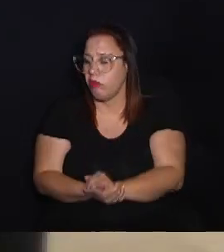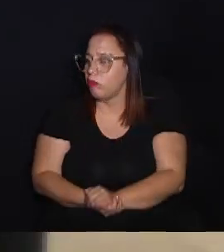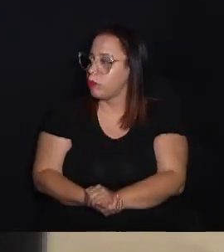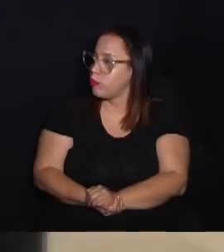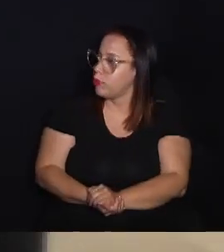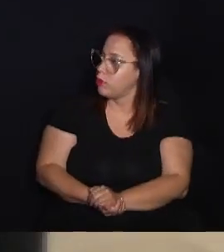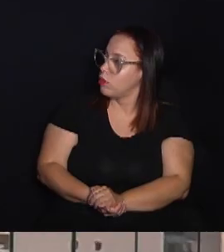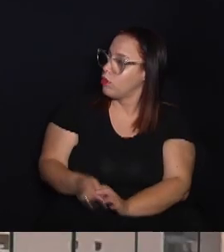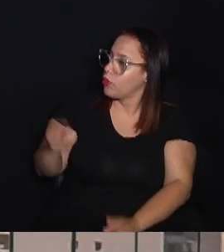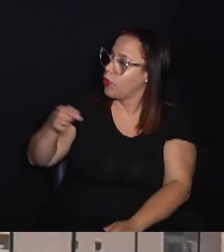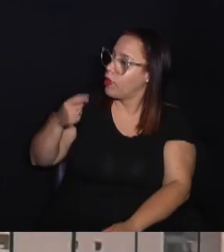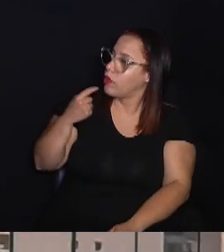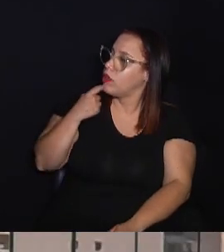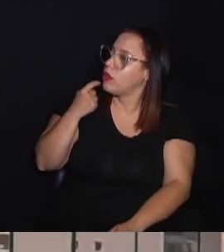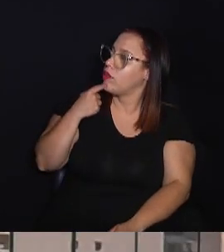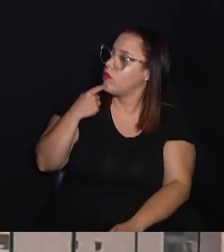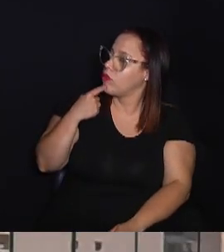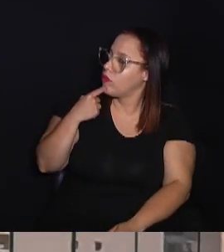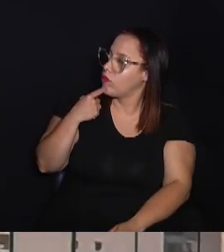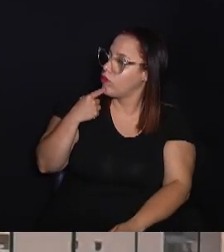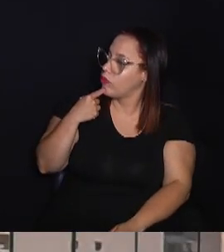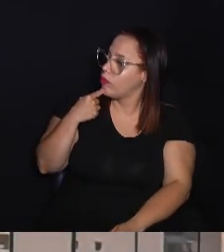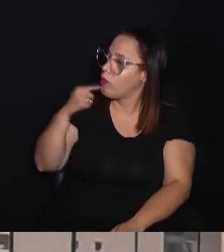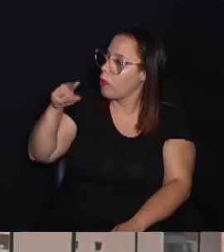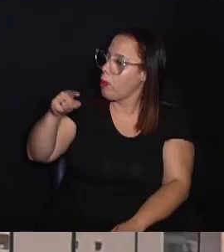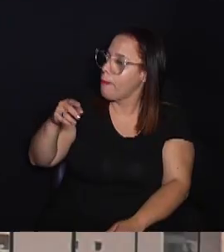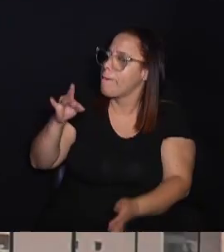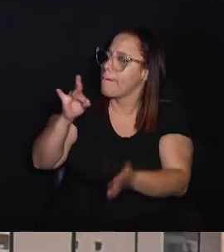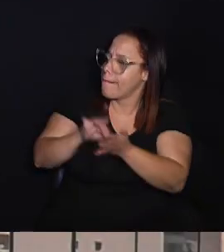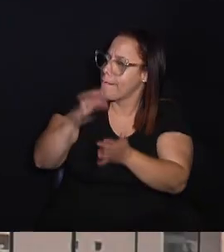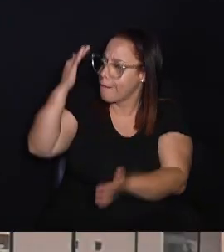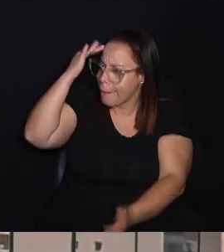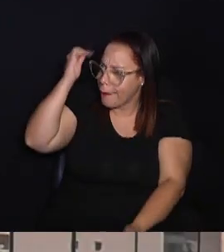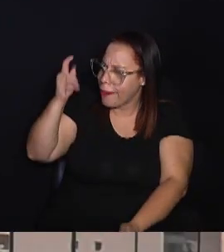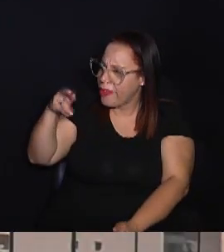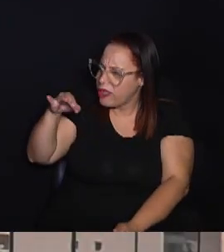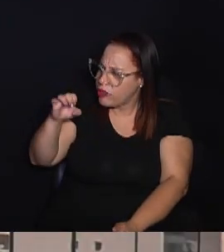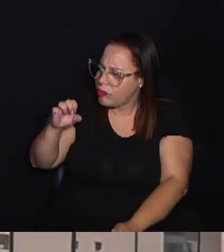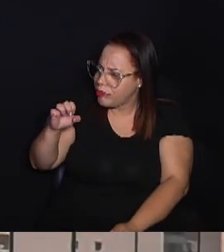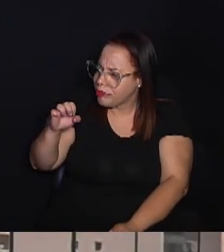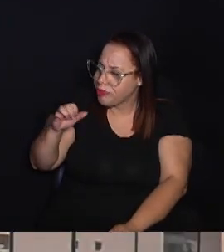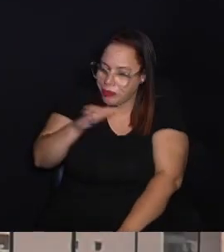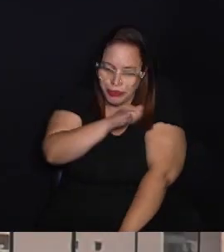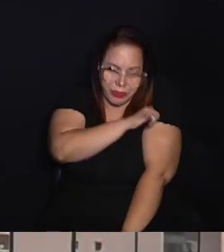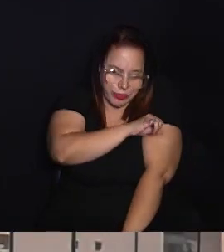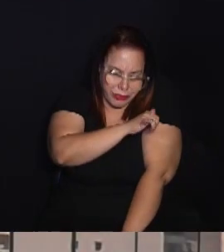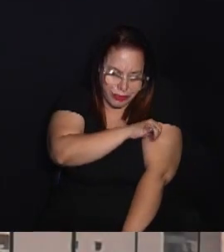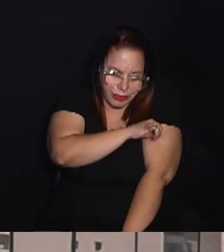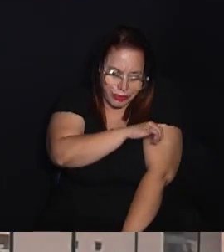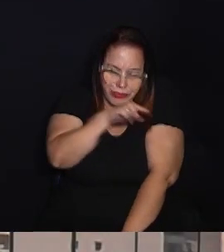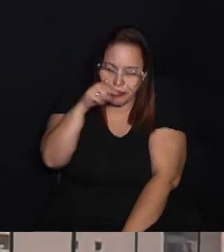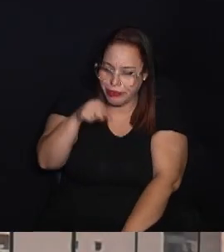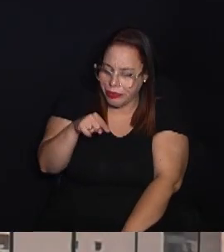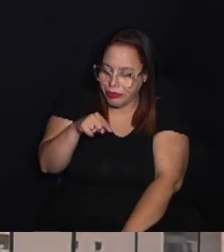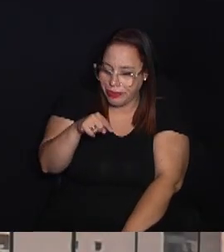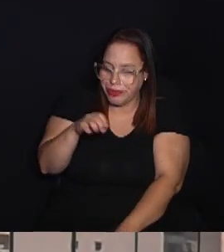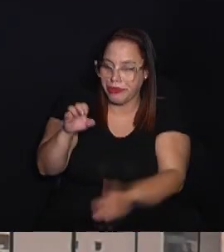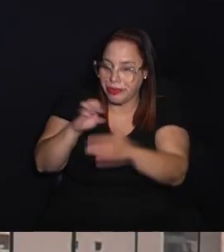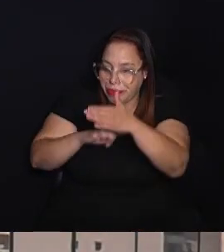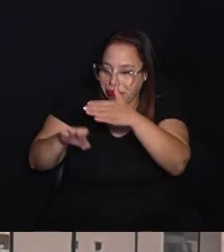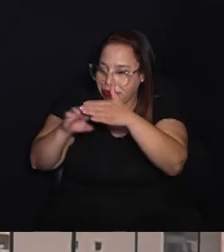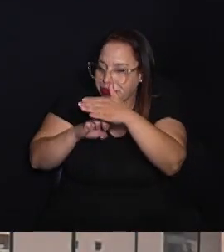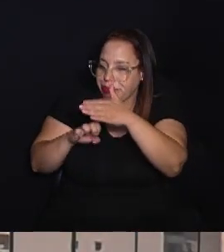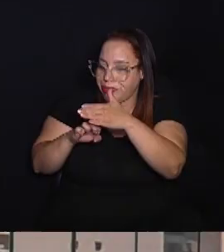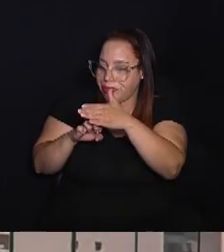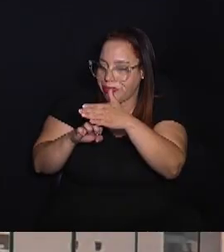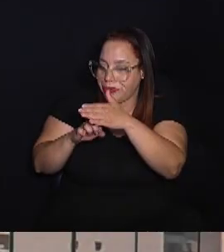recurso. E aqui em Campinas, você com certeza sabe, né, Felipe? O Felipe fala do Rio de Janeiro, mas aqui a gente tem